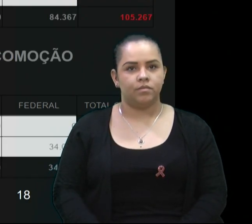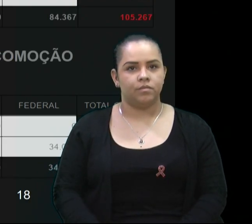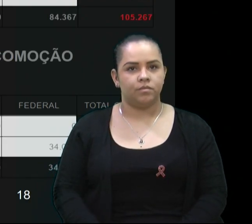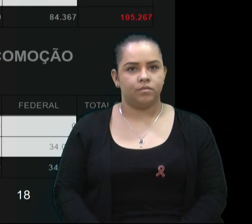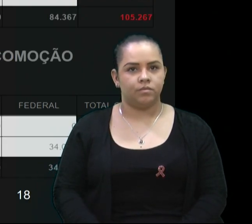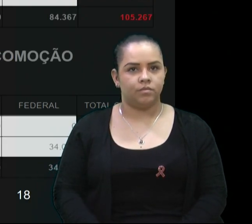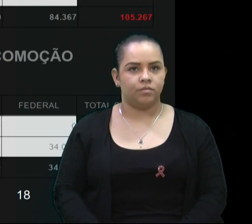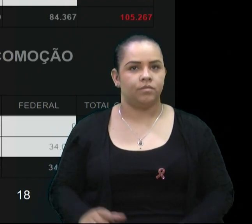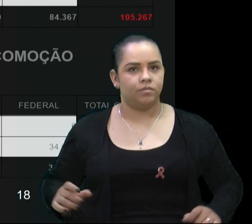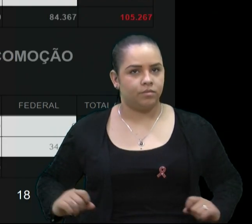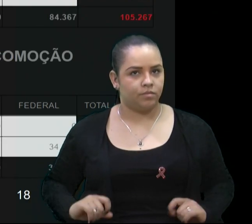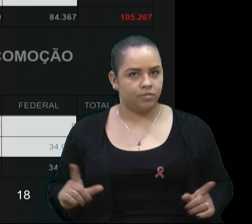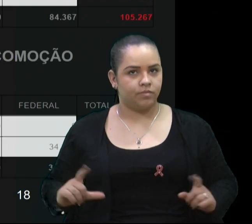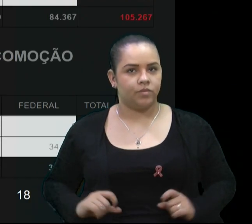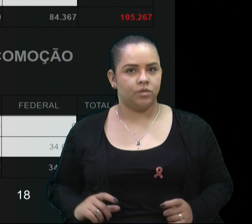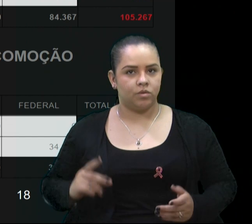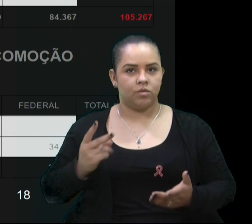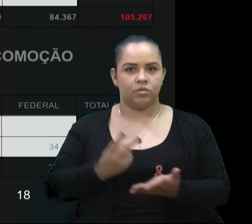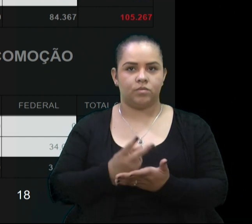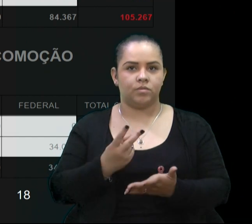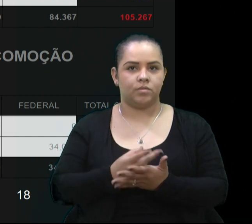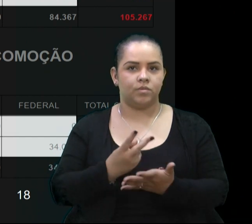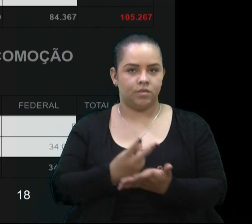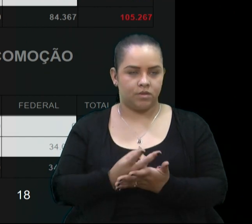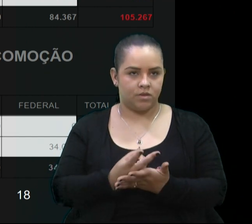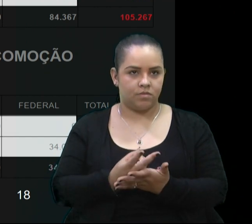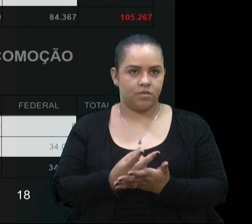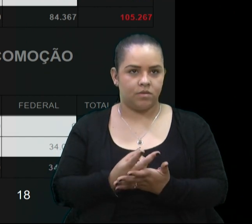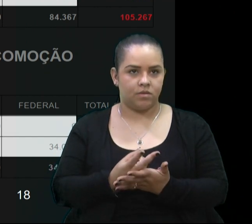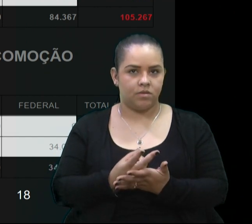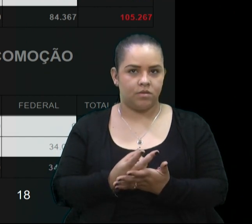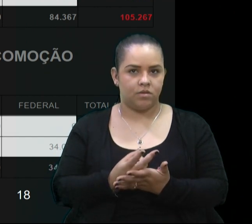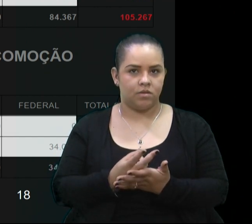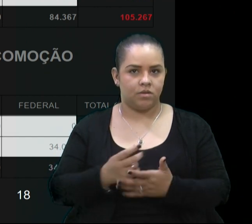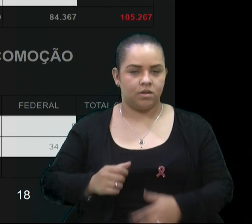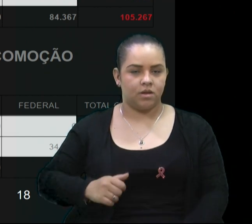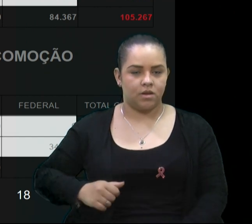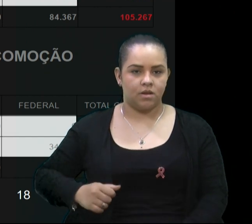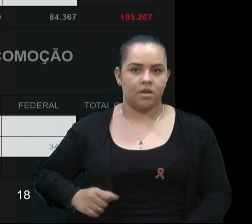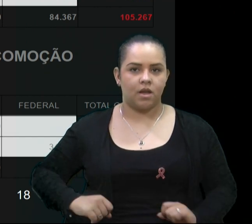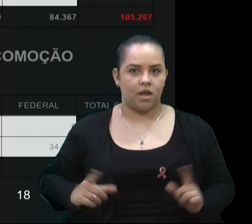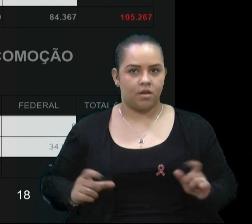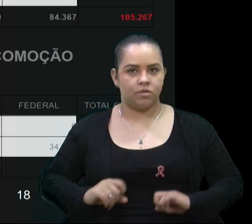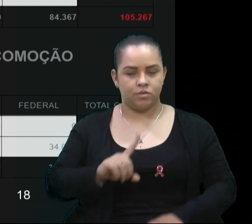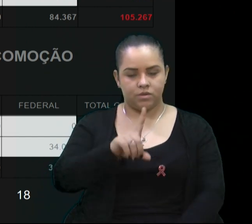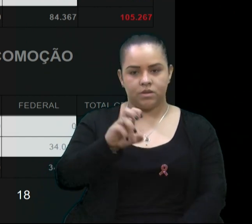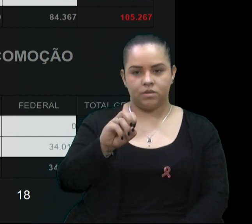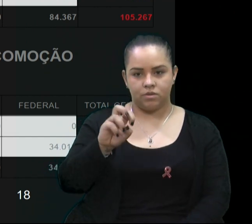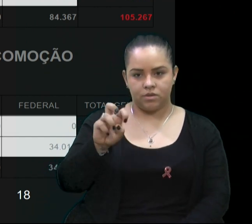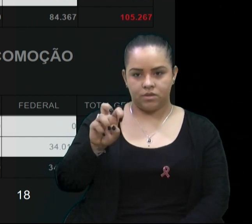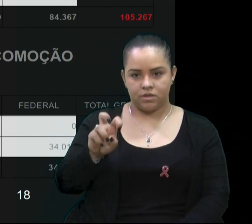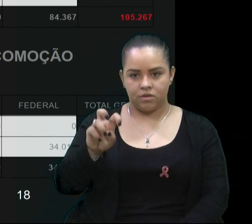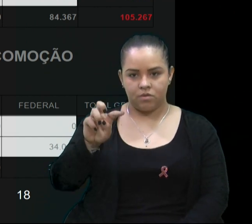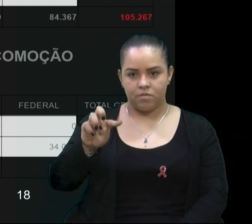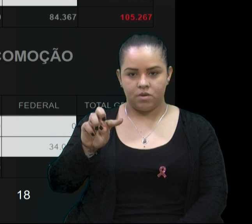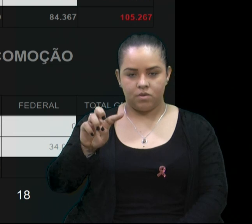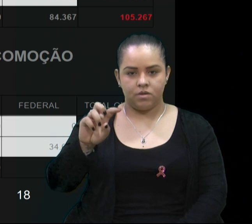despesas com material permanente, foi gasto R 105.267.000,00,